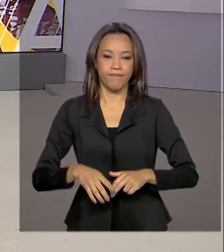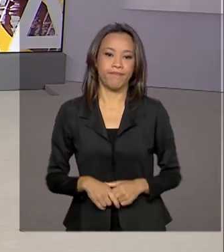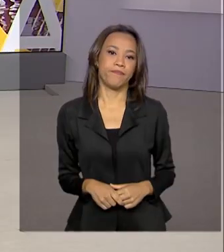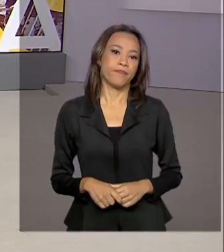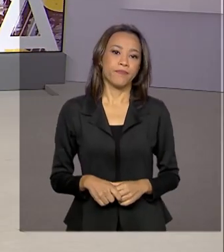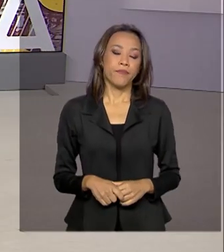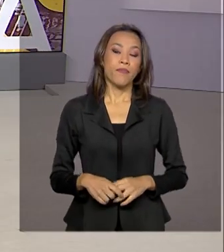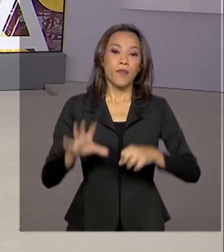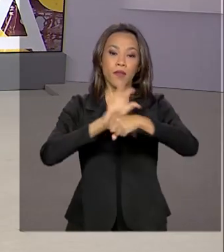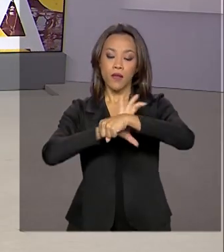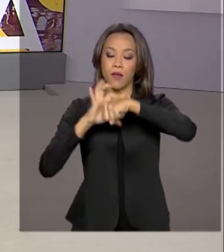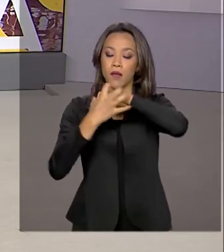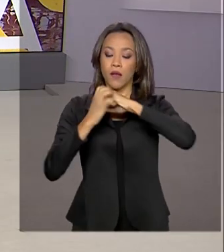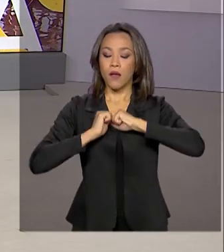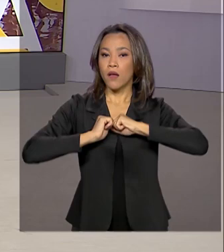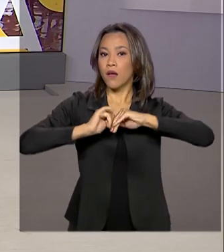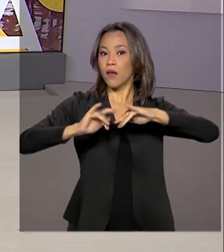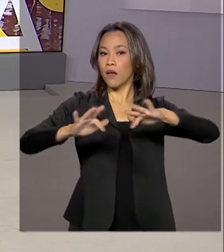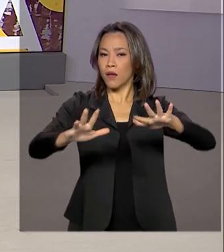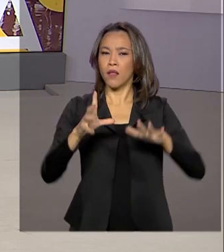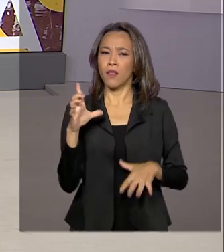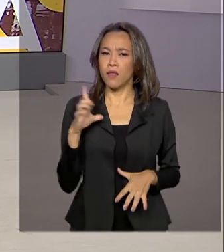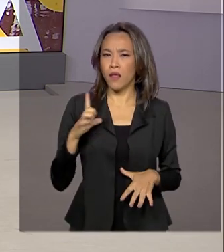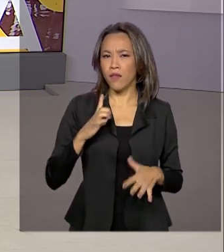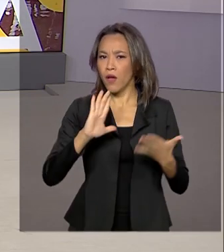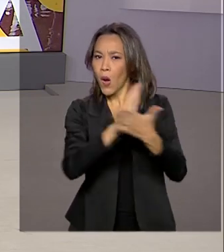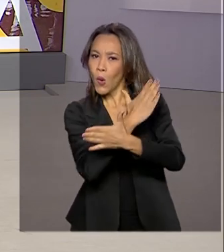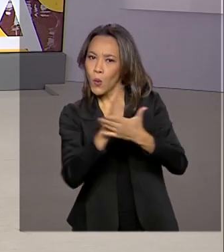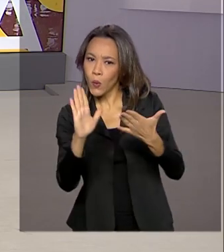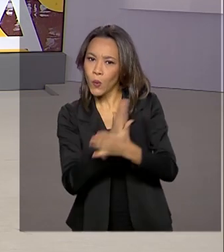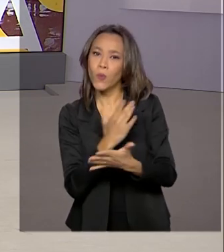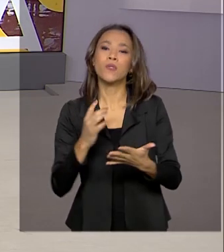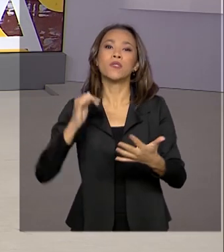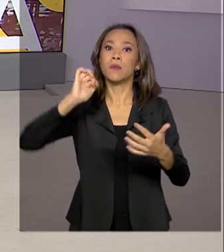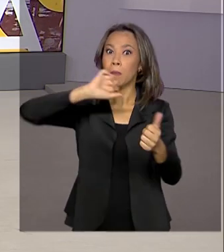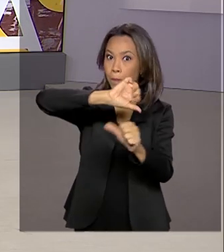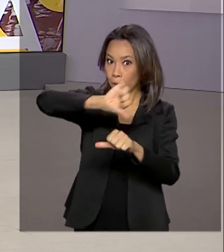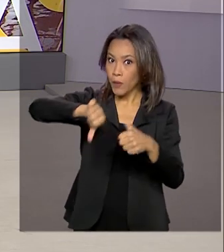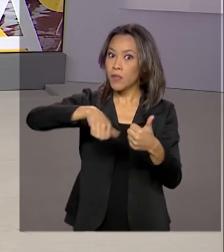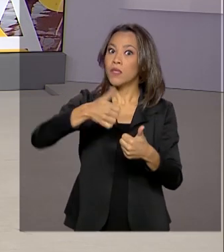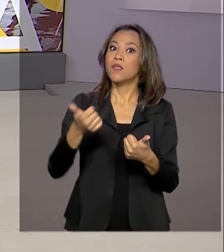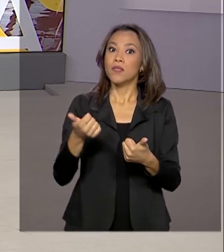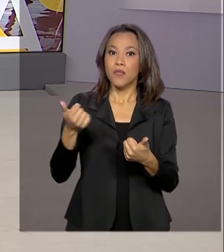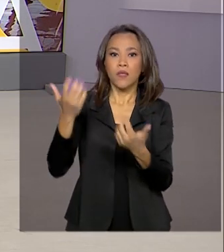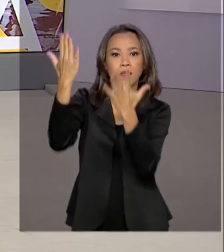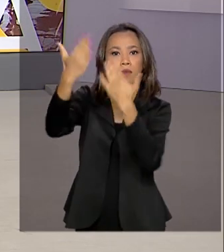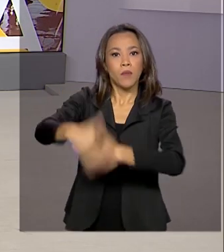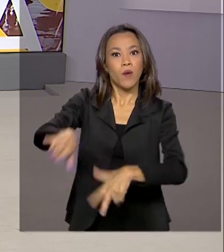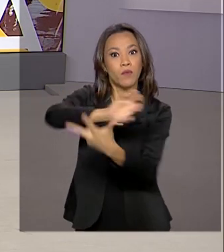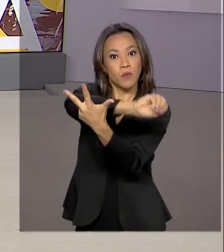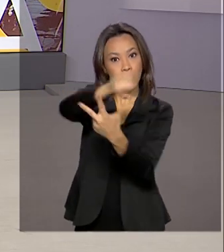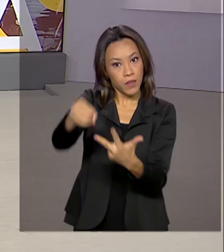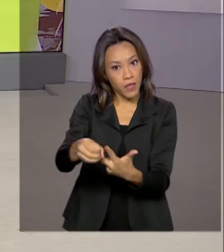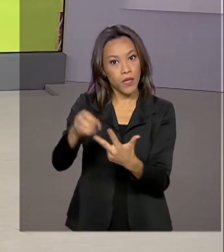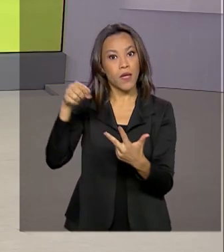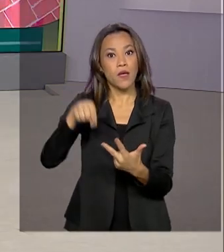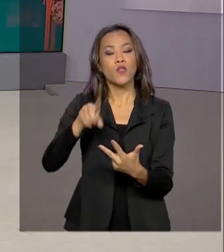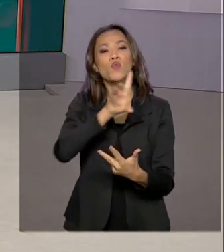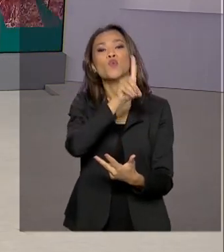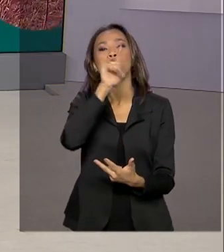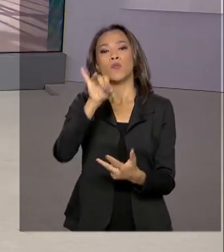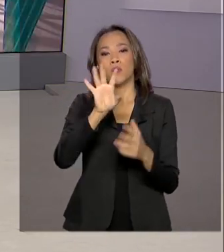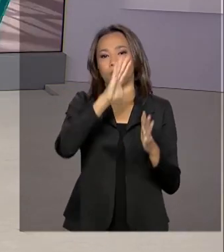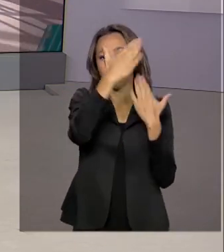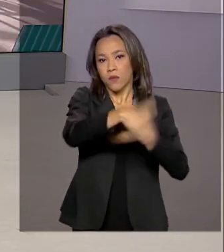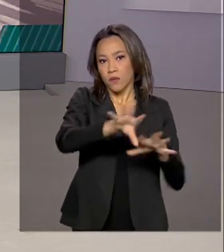A pandemia da Covid-19 trouxe algumas mudanças no Exame Nacional do Ensino Médio, o Enem. A alteração das datas